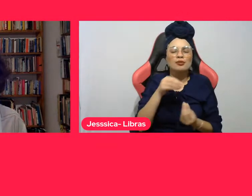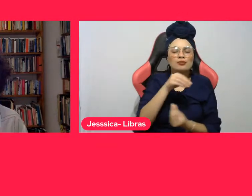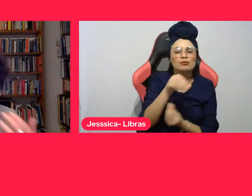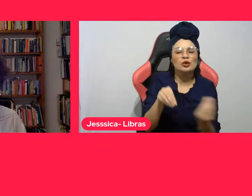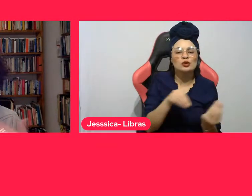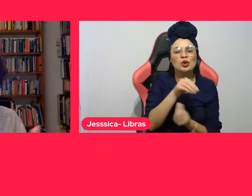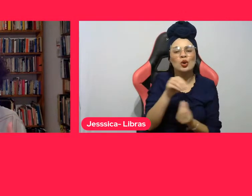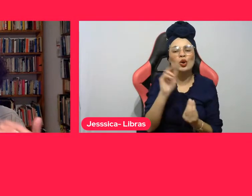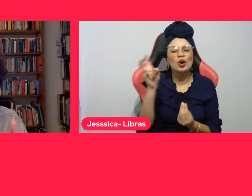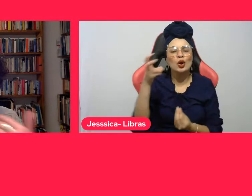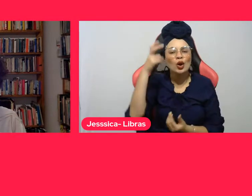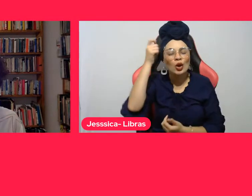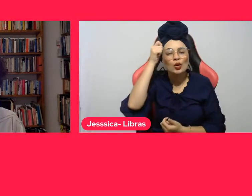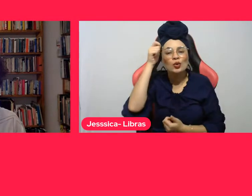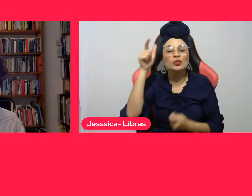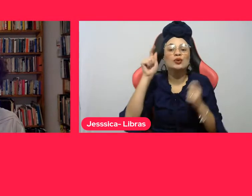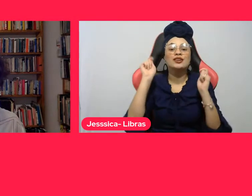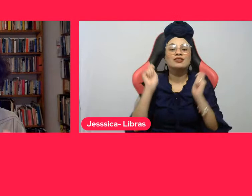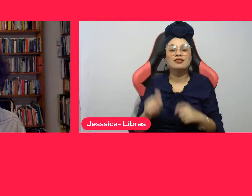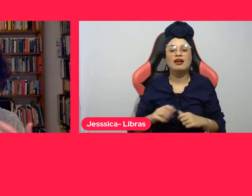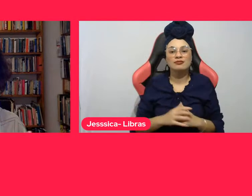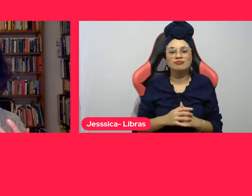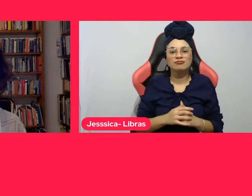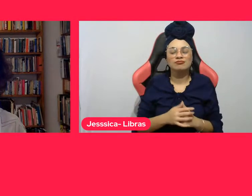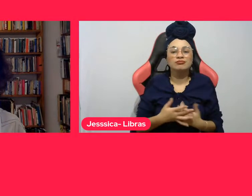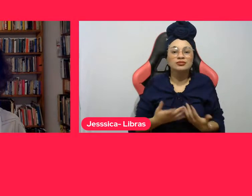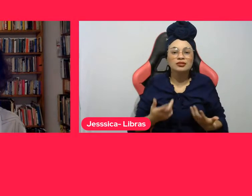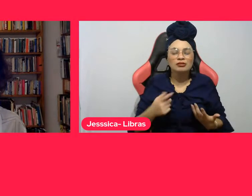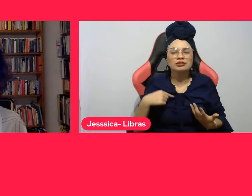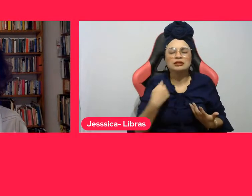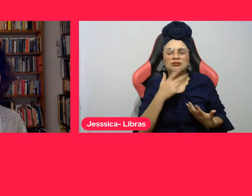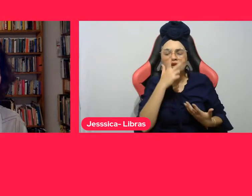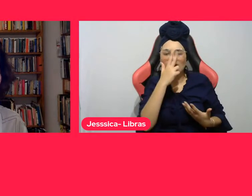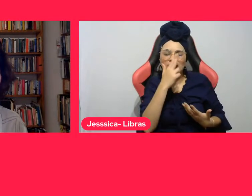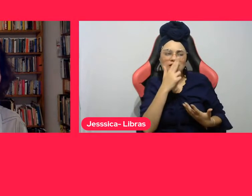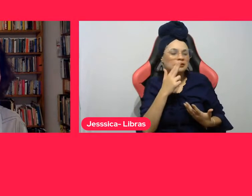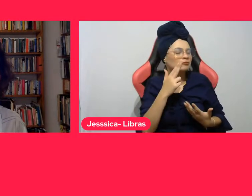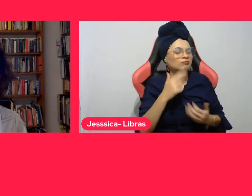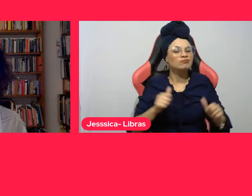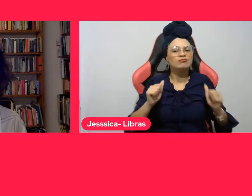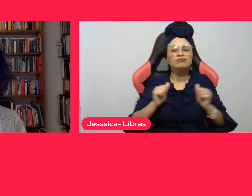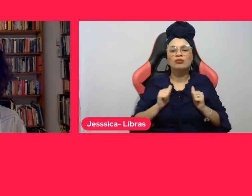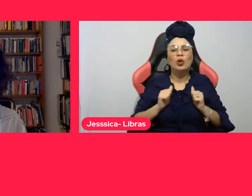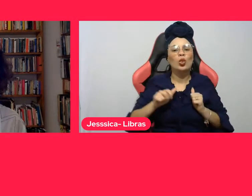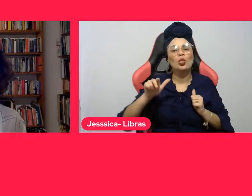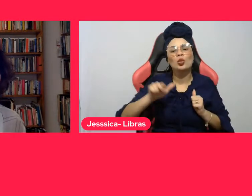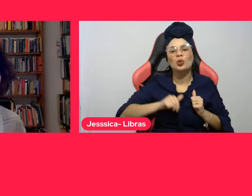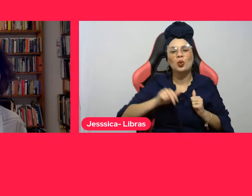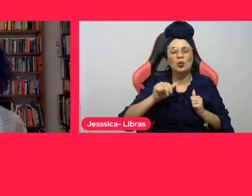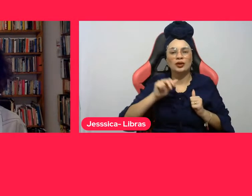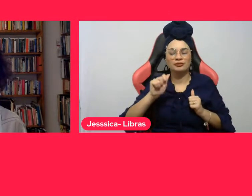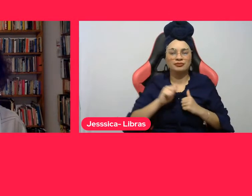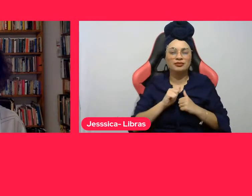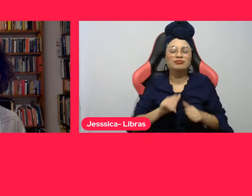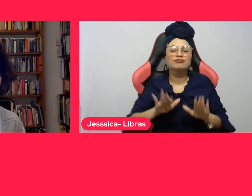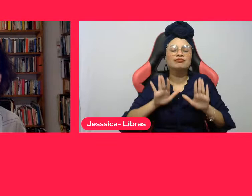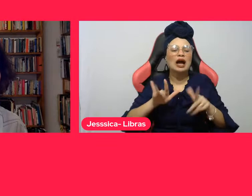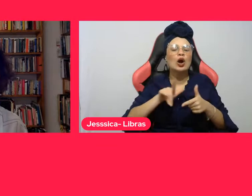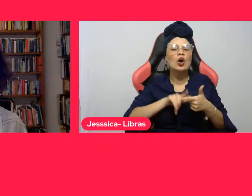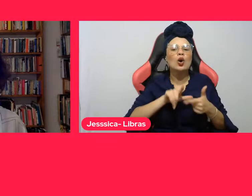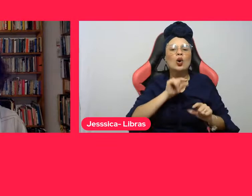lugar onde a criatividade pulsa, pulsa sem parar. O problema é que essa mesma São Paulo